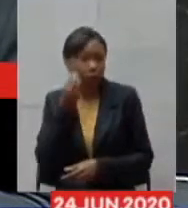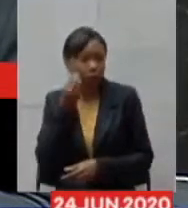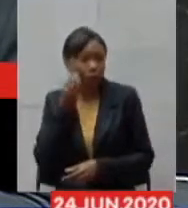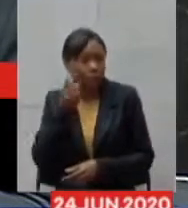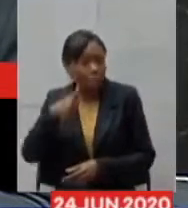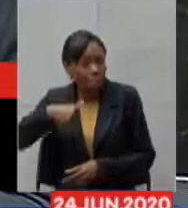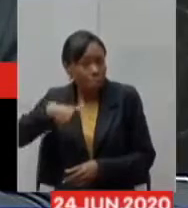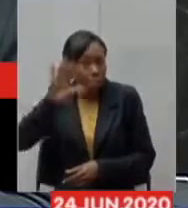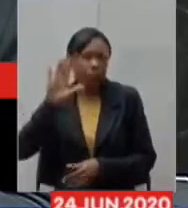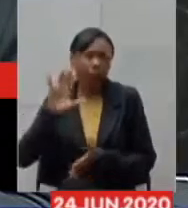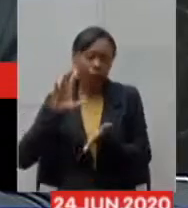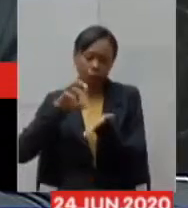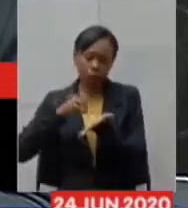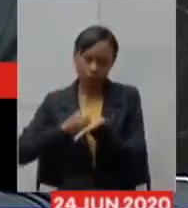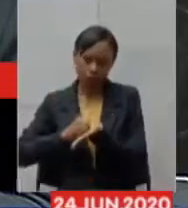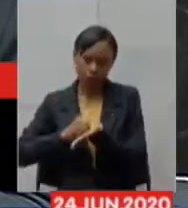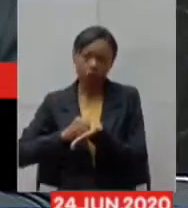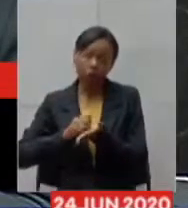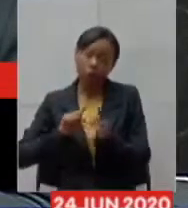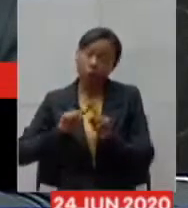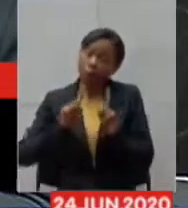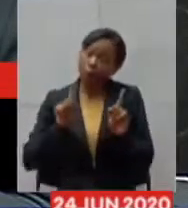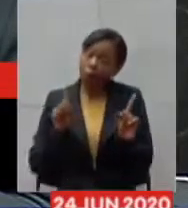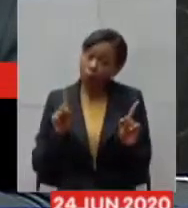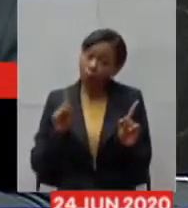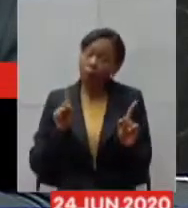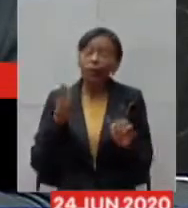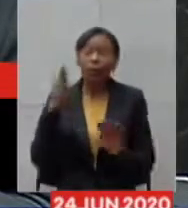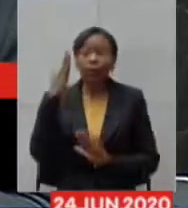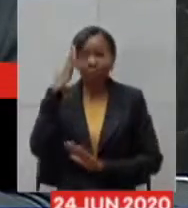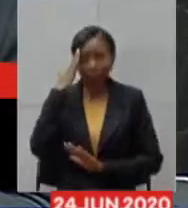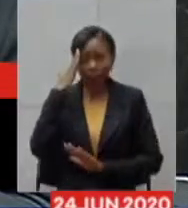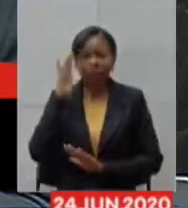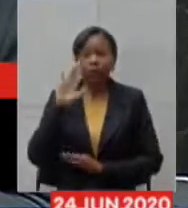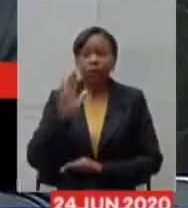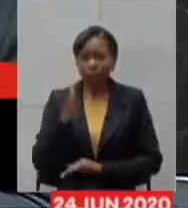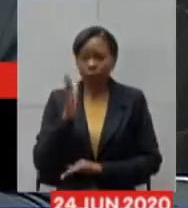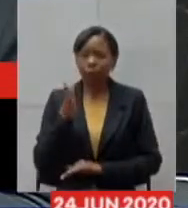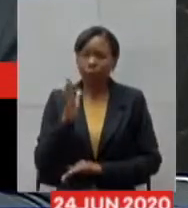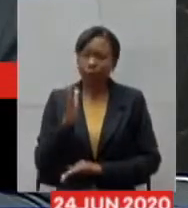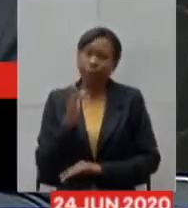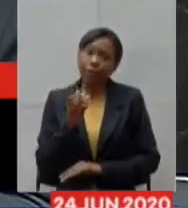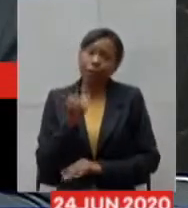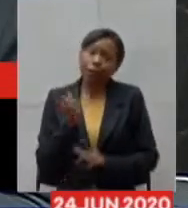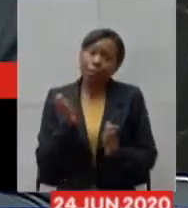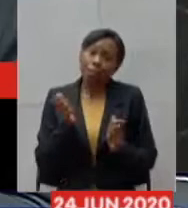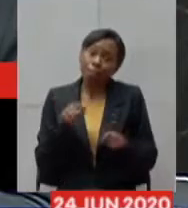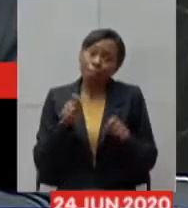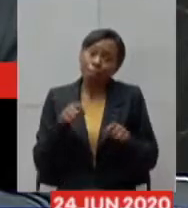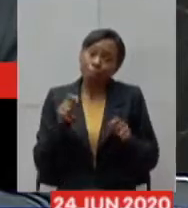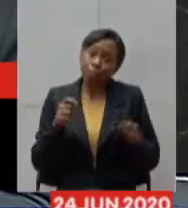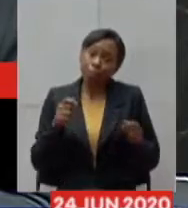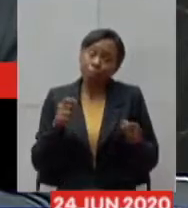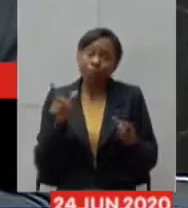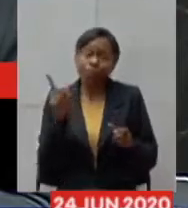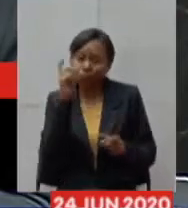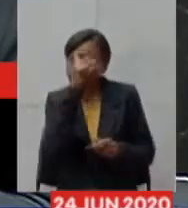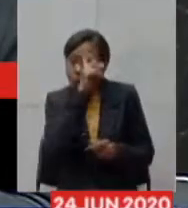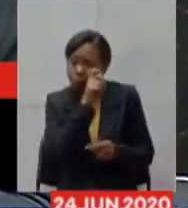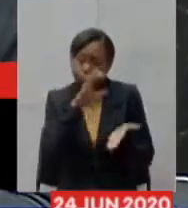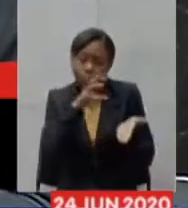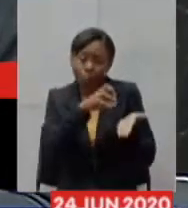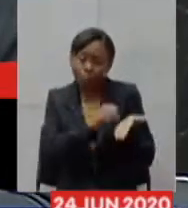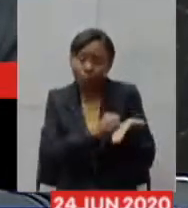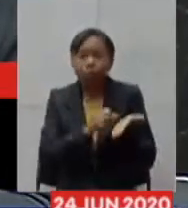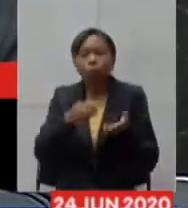mas de uma forma geral como nós sabíamos que poderia haver já uma dificuldade de credenciamento nós fizemos uma